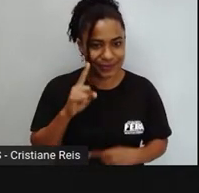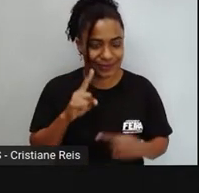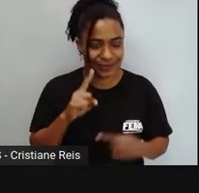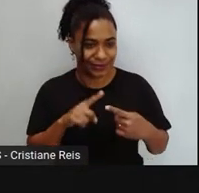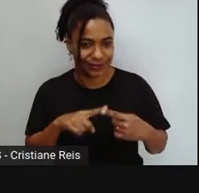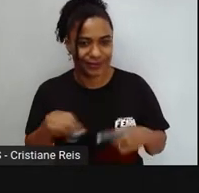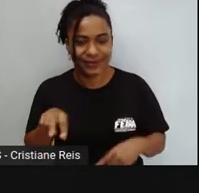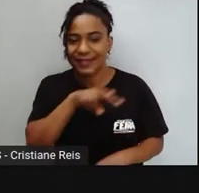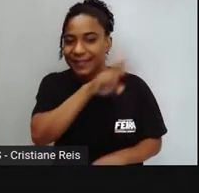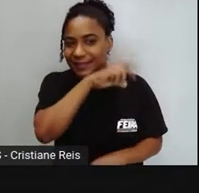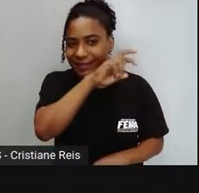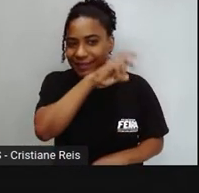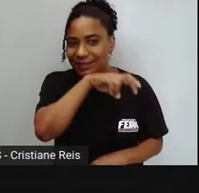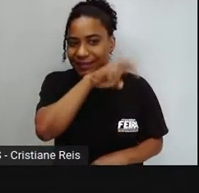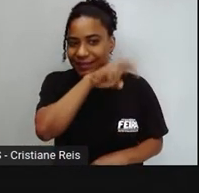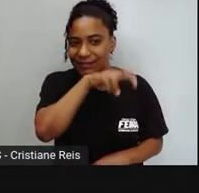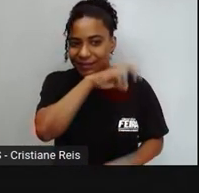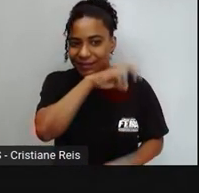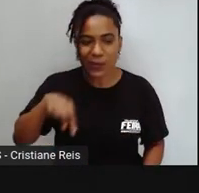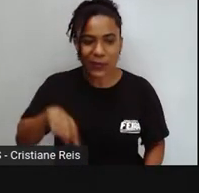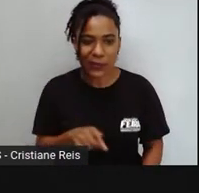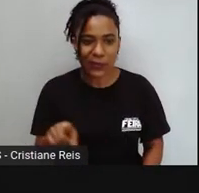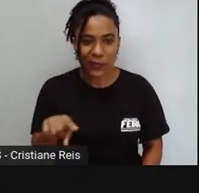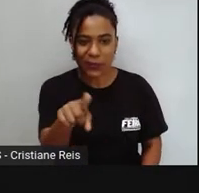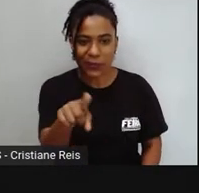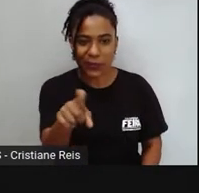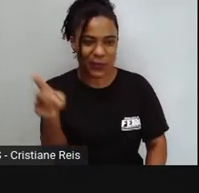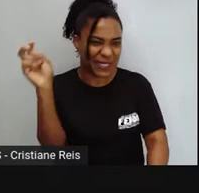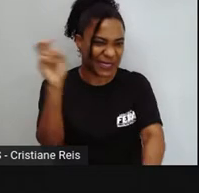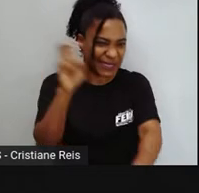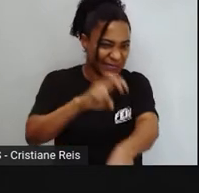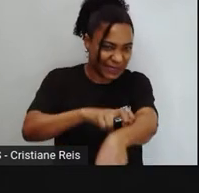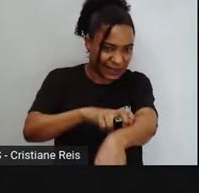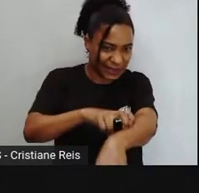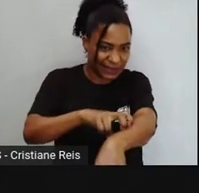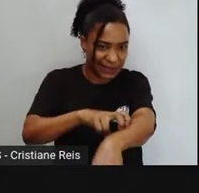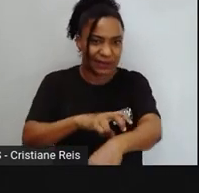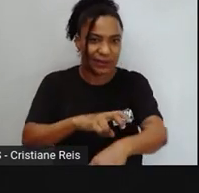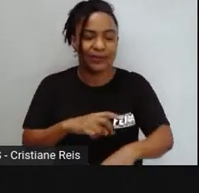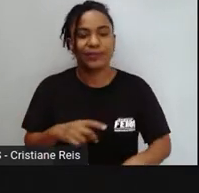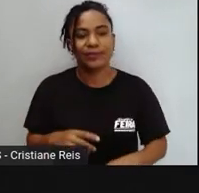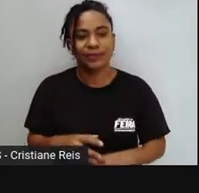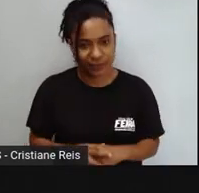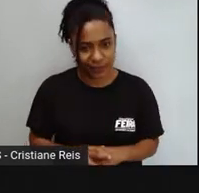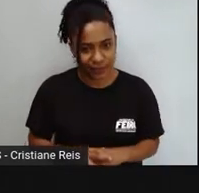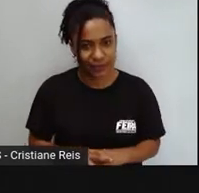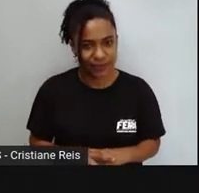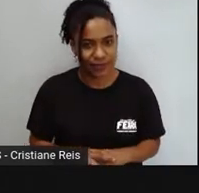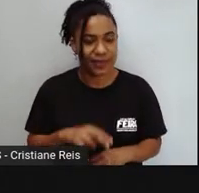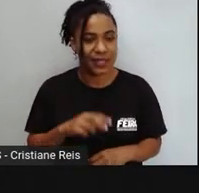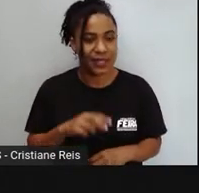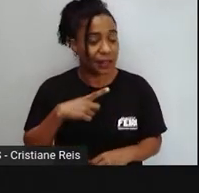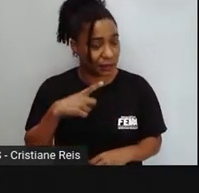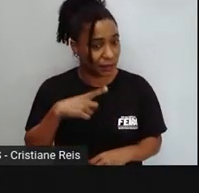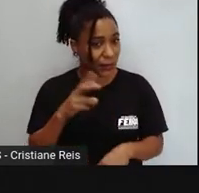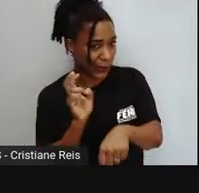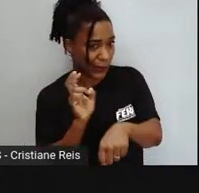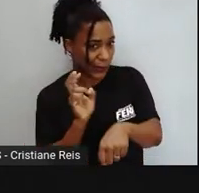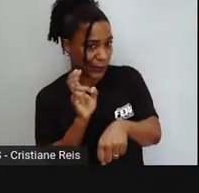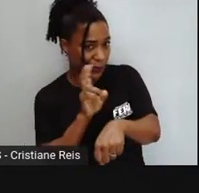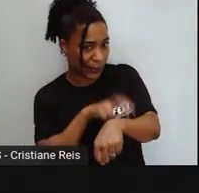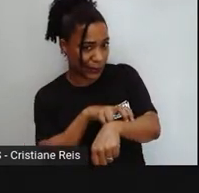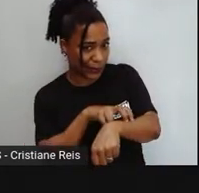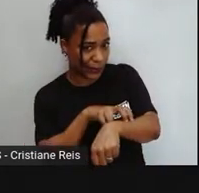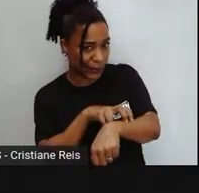serpentes, né? Elas são peçonhentas. Quando elas têm essa substância capaz de causar um mal,